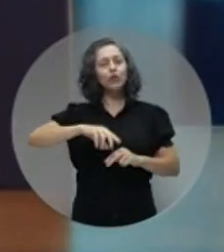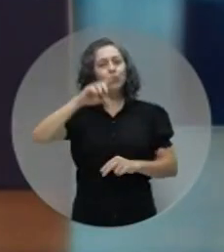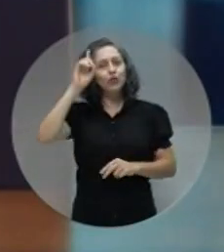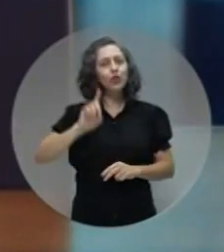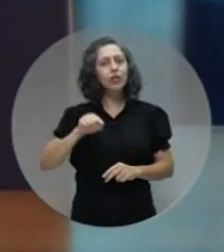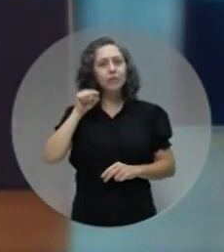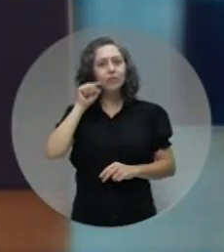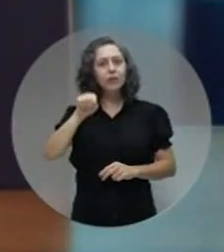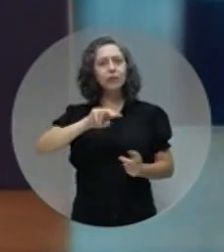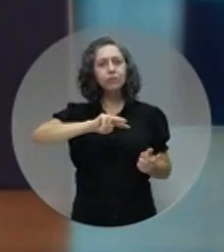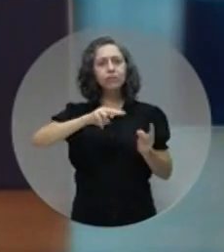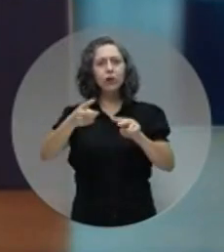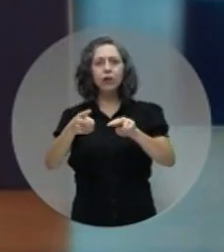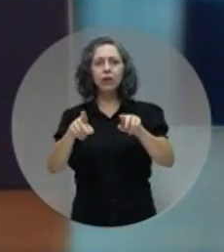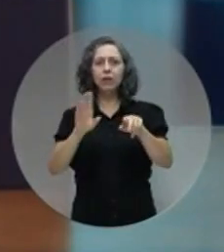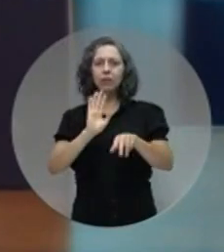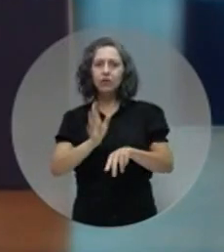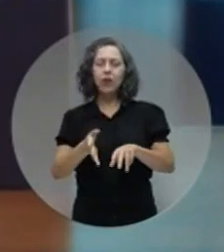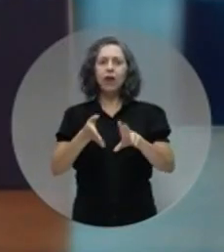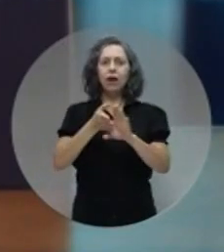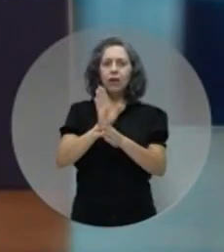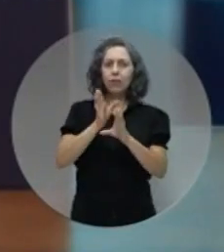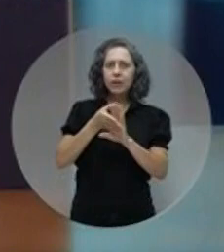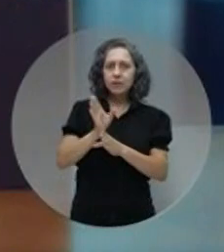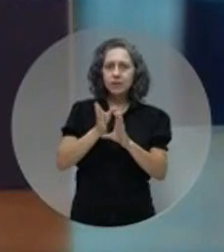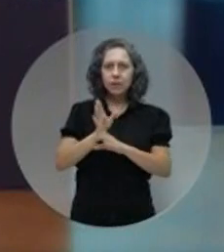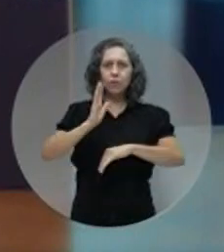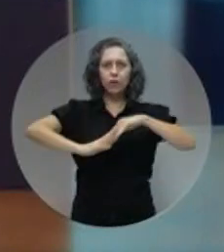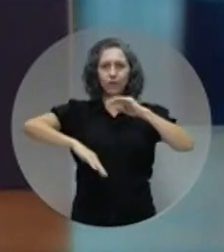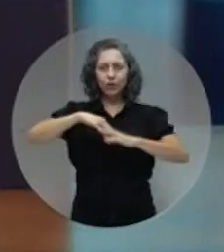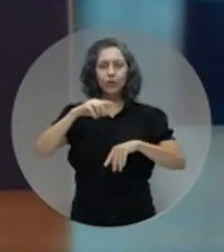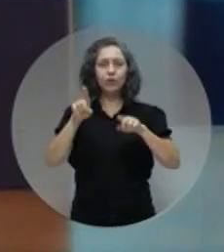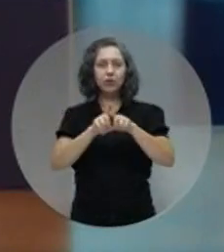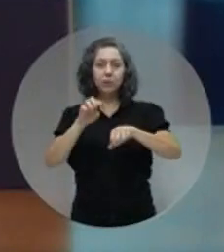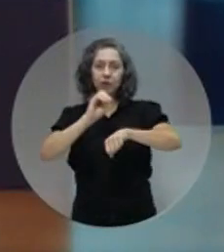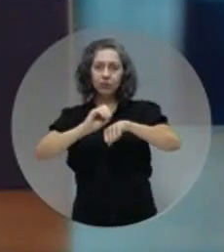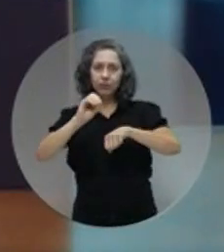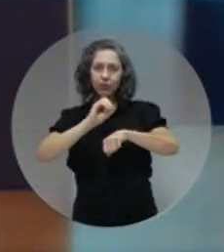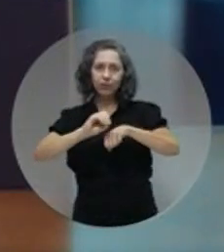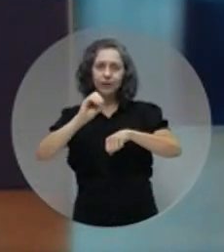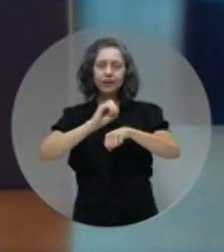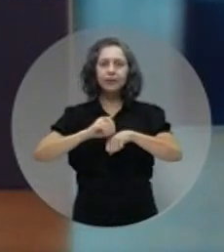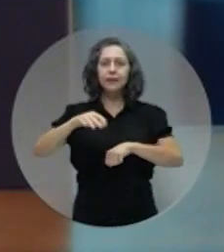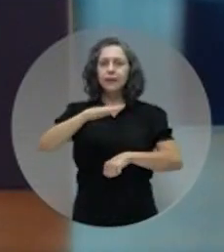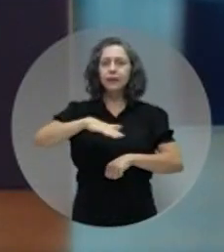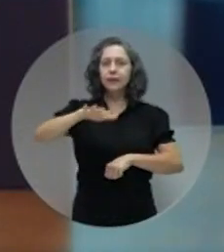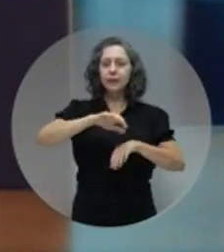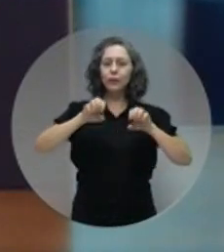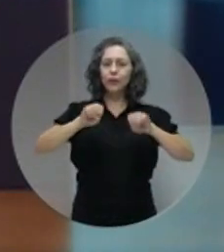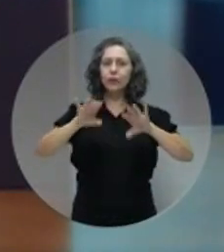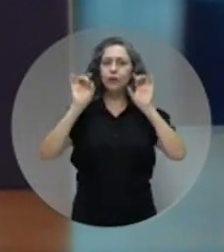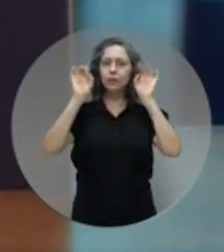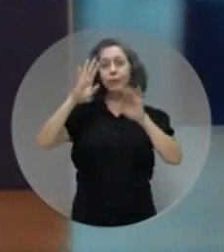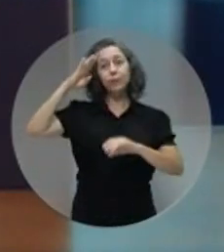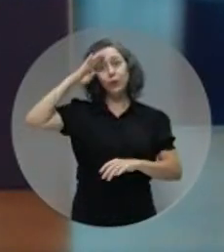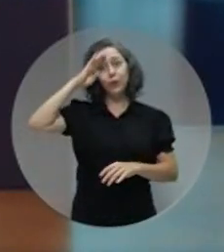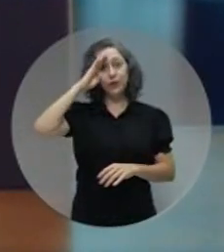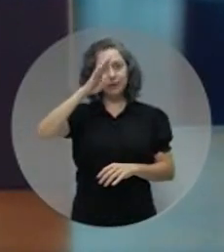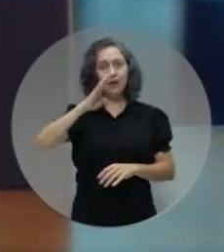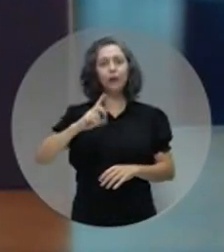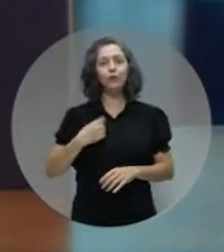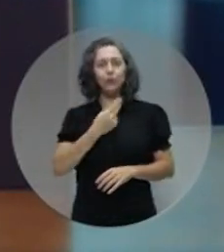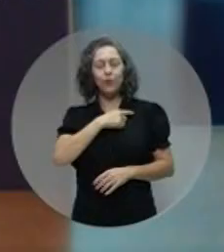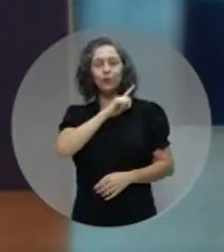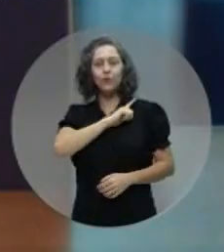em dia e promovemos cursos de qualificação profissional, incluindo oficinas para educação especial, uma prioridade